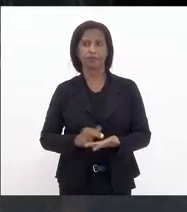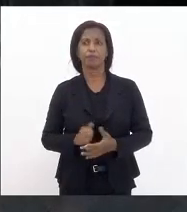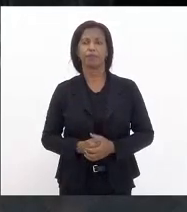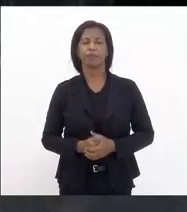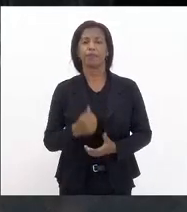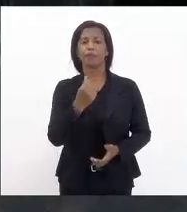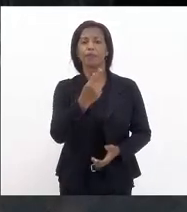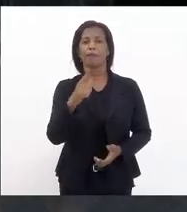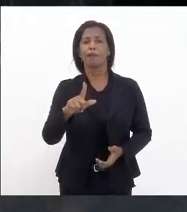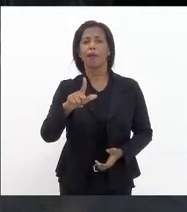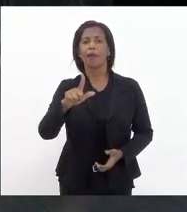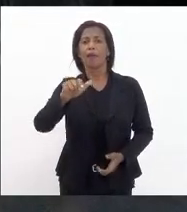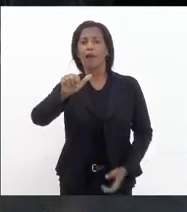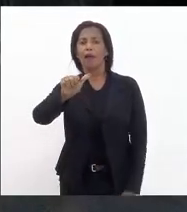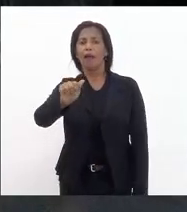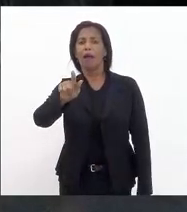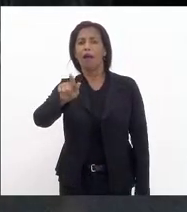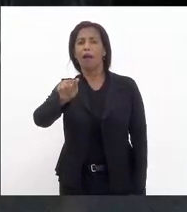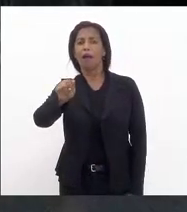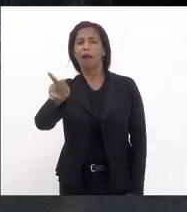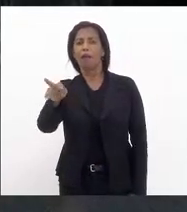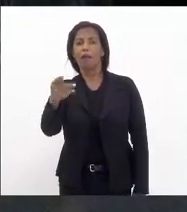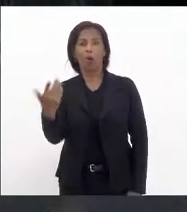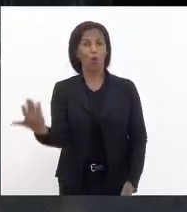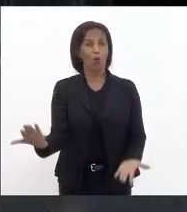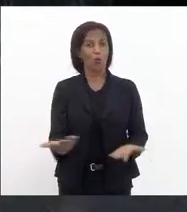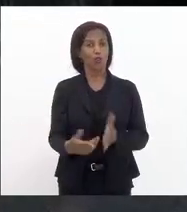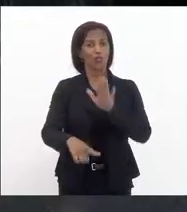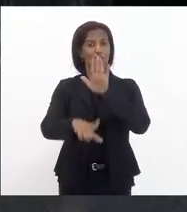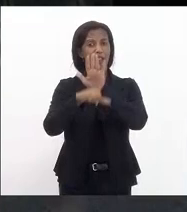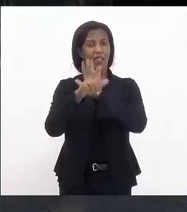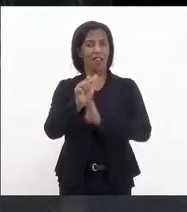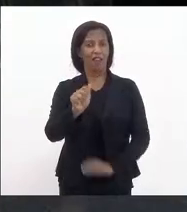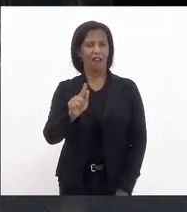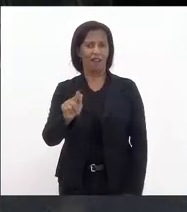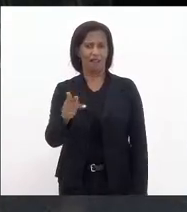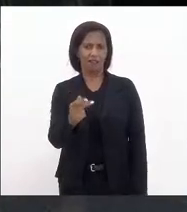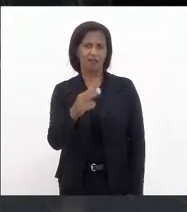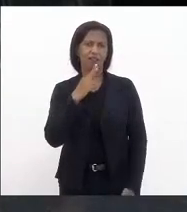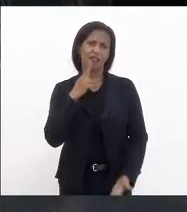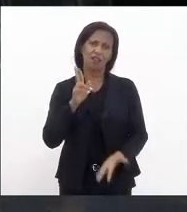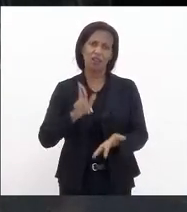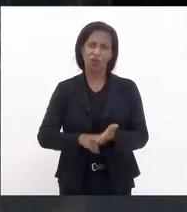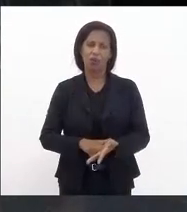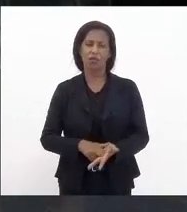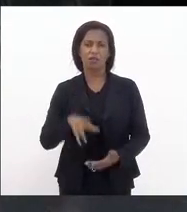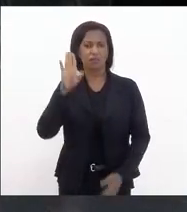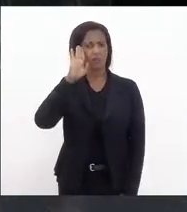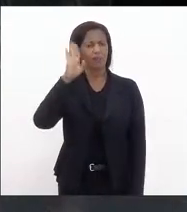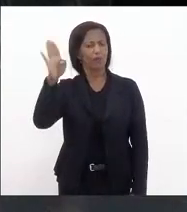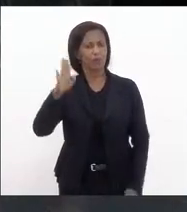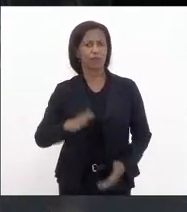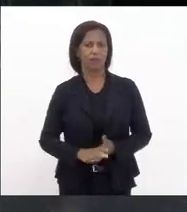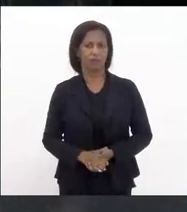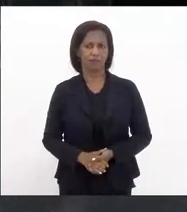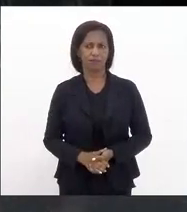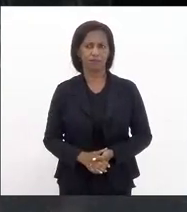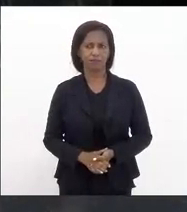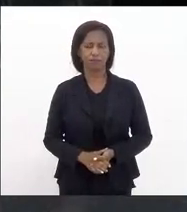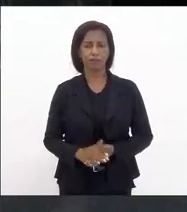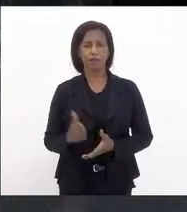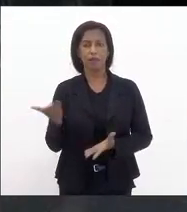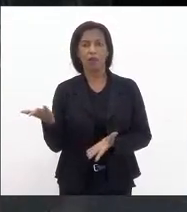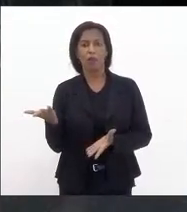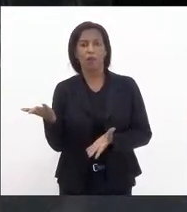PL Agatha e hoje lei Agatha justamente reconhecendo a prioridade em